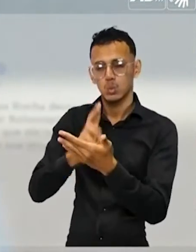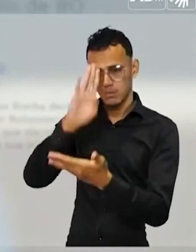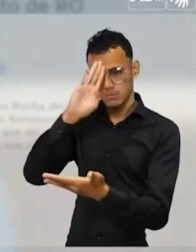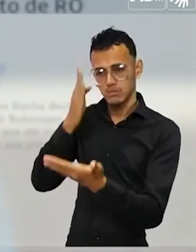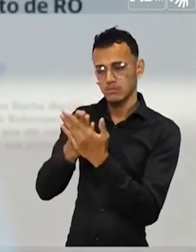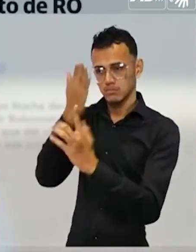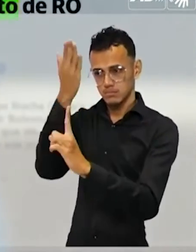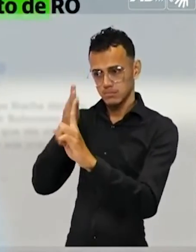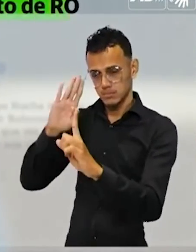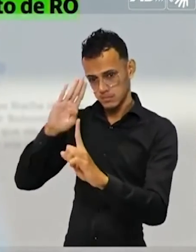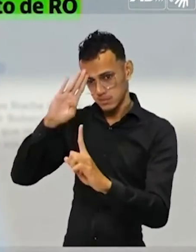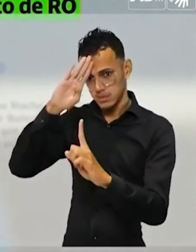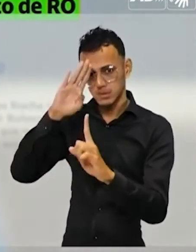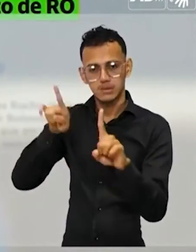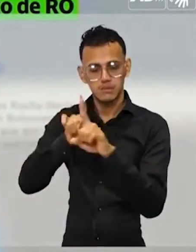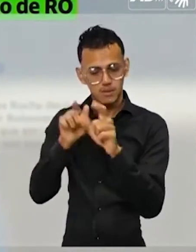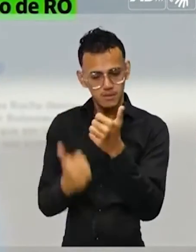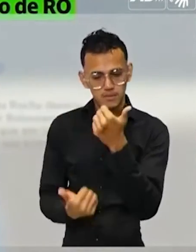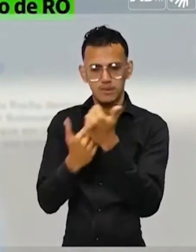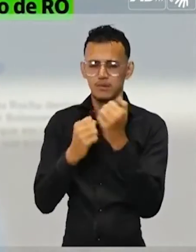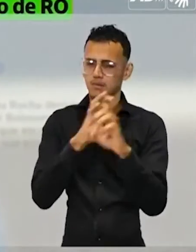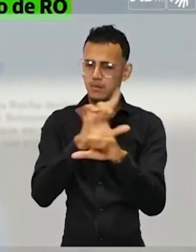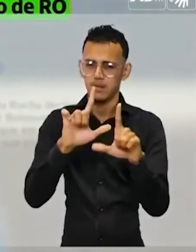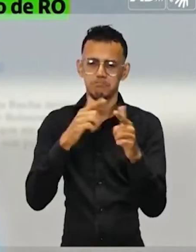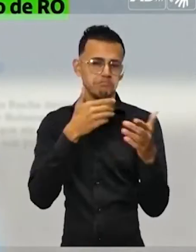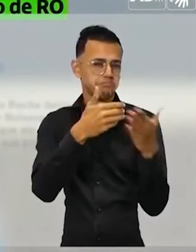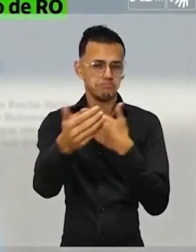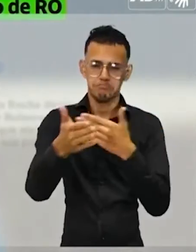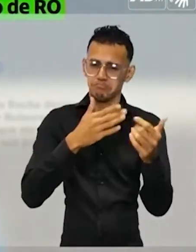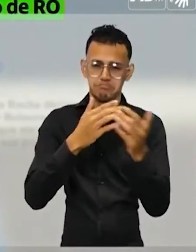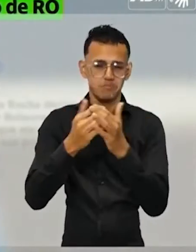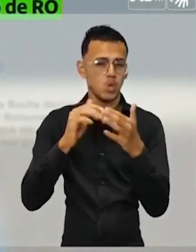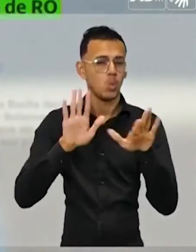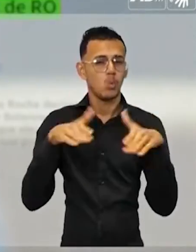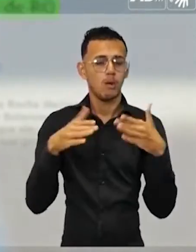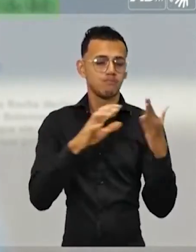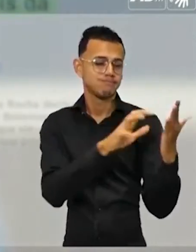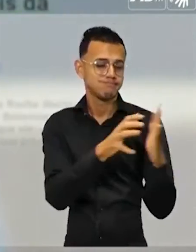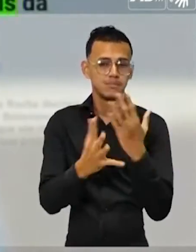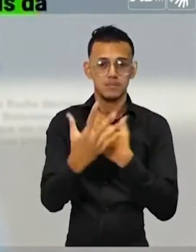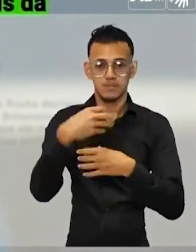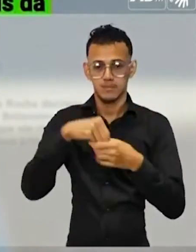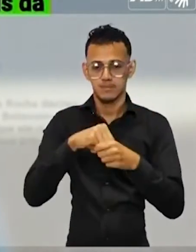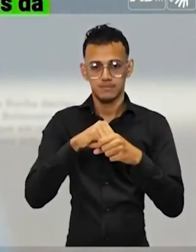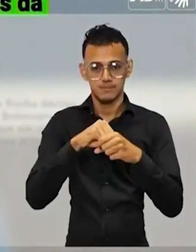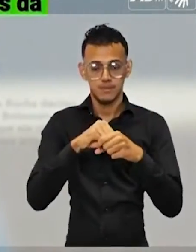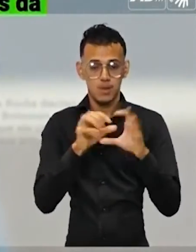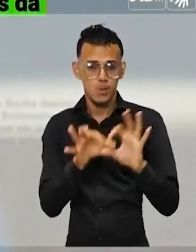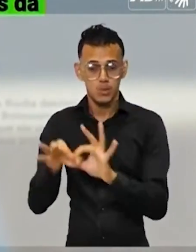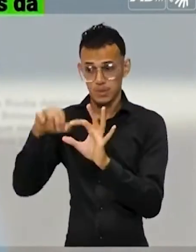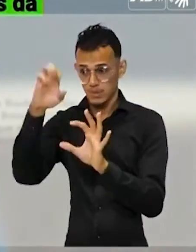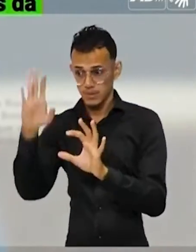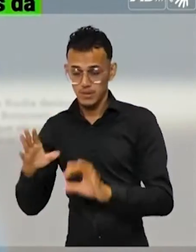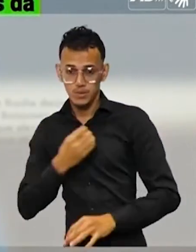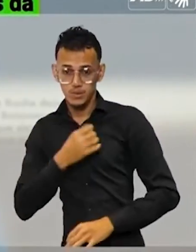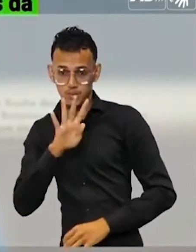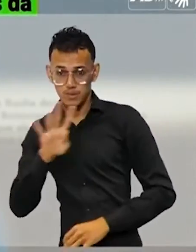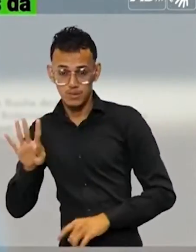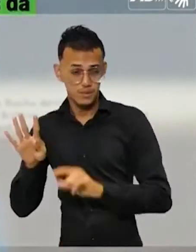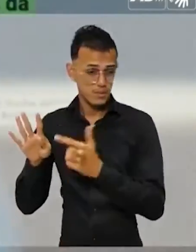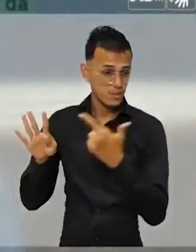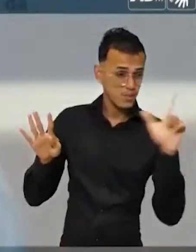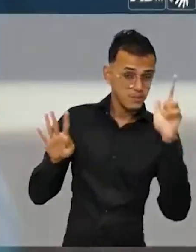e seu apoiador, mesmo ele estando em outro partido, que não União Brasil, cujo número é